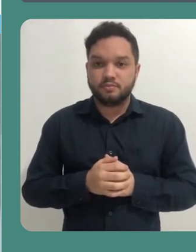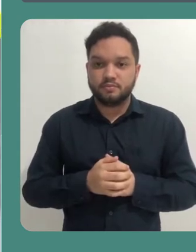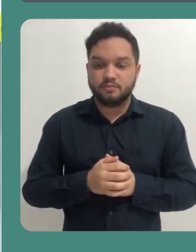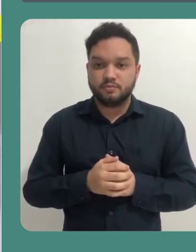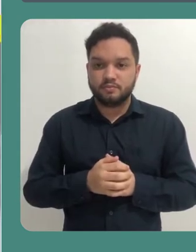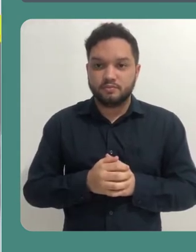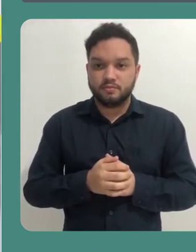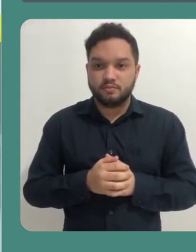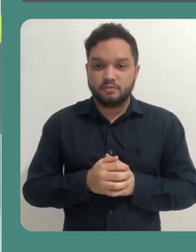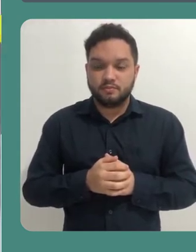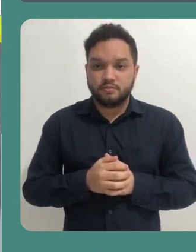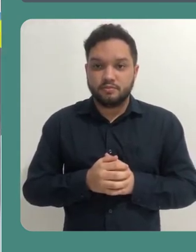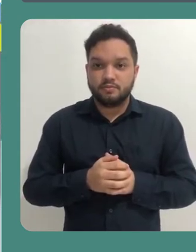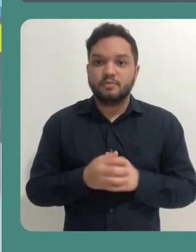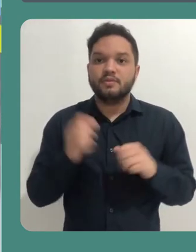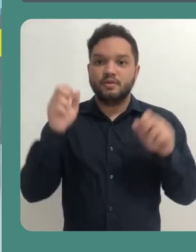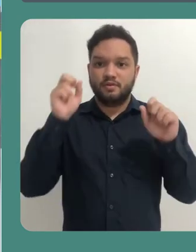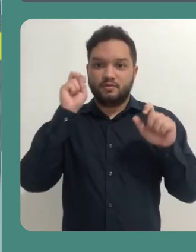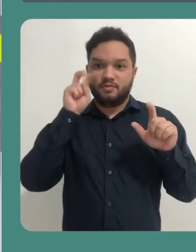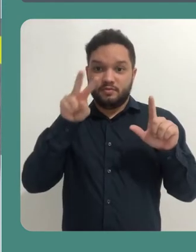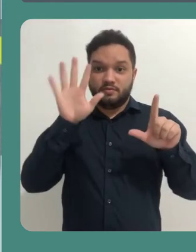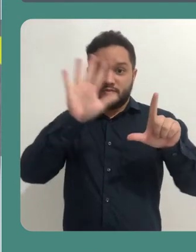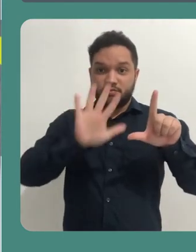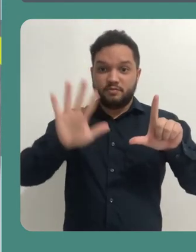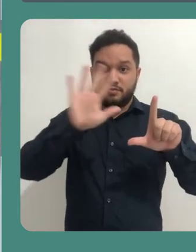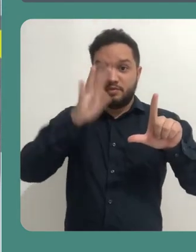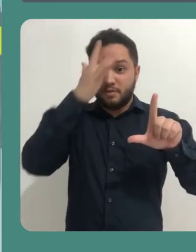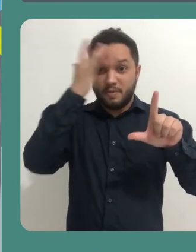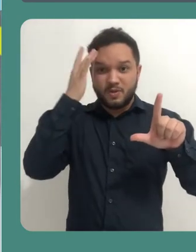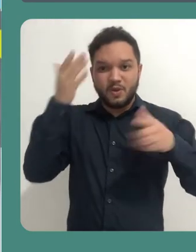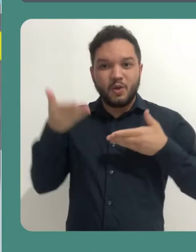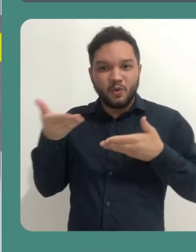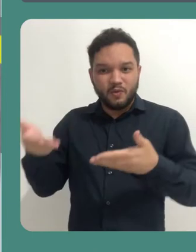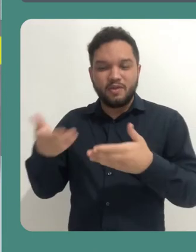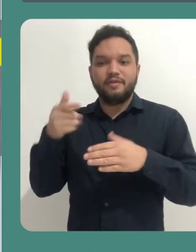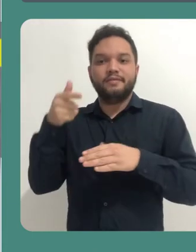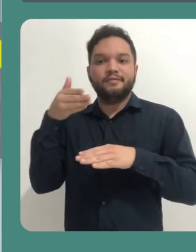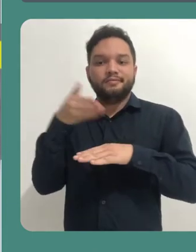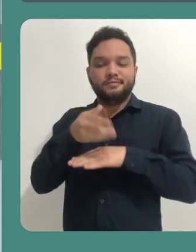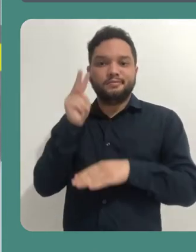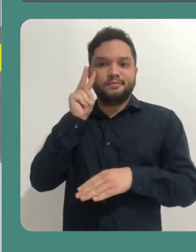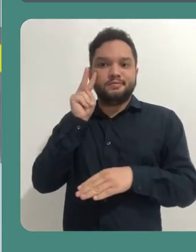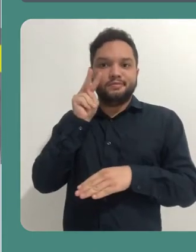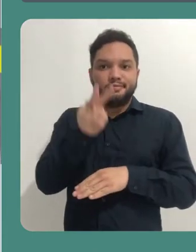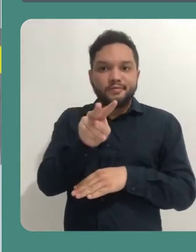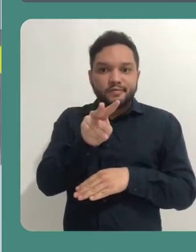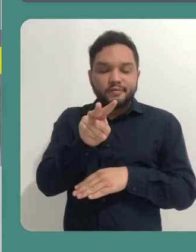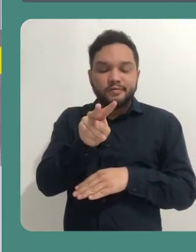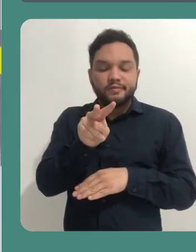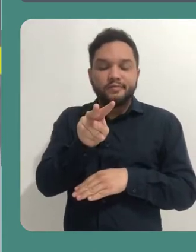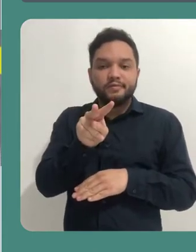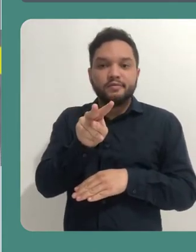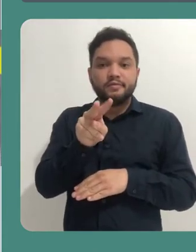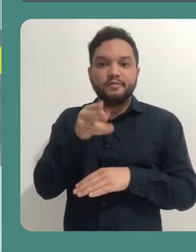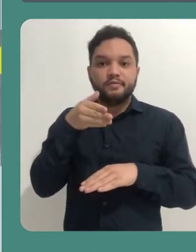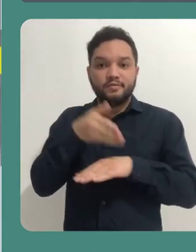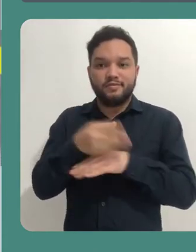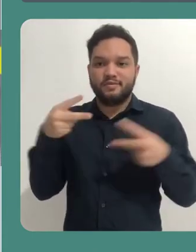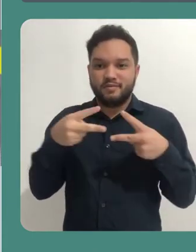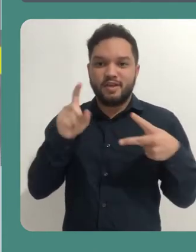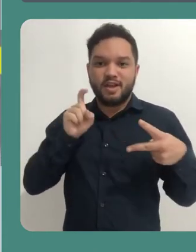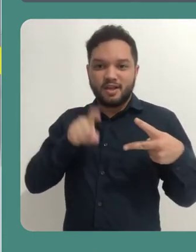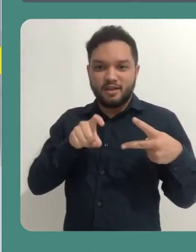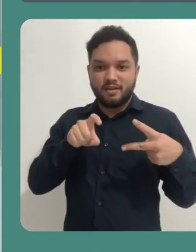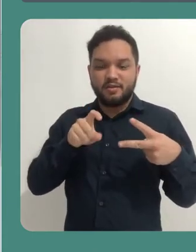Essa é a tela que um convidado vai visualizar quando ele ingressar com o endereço de